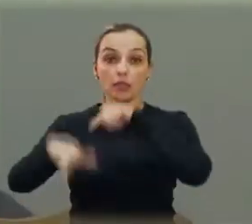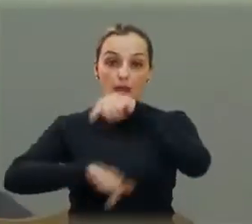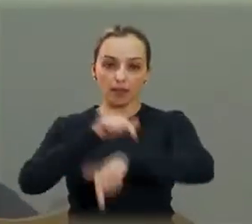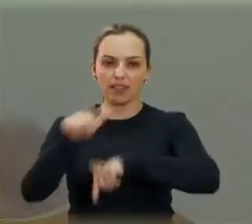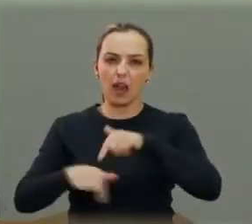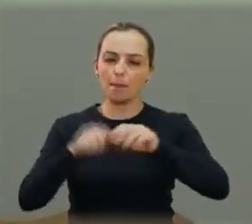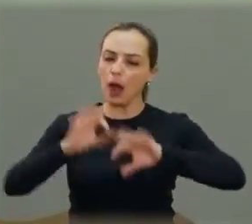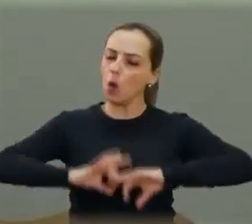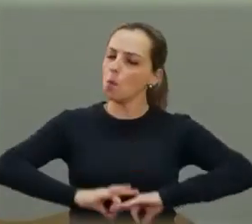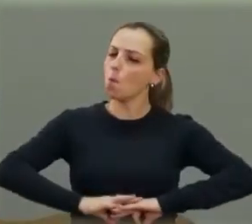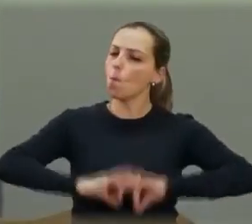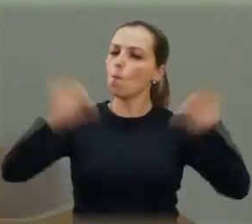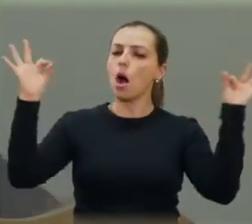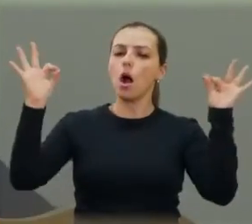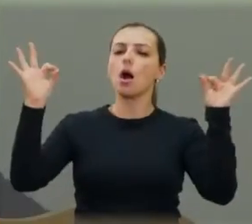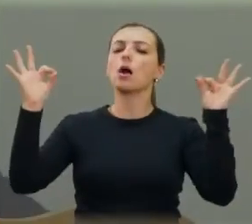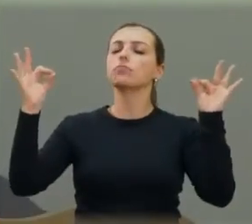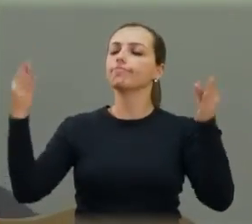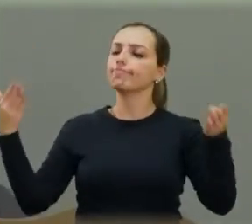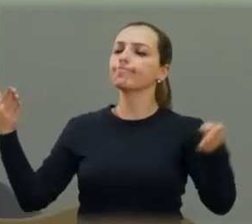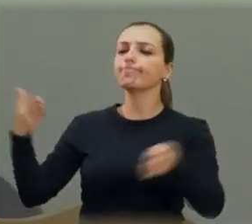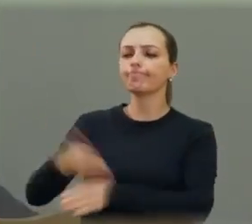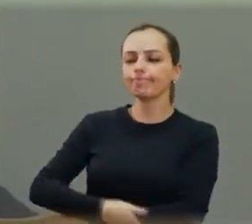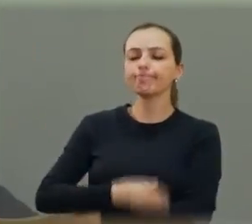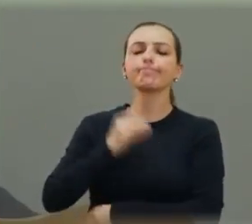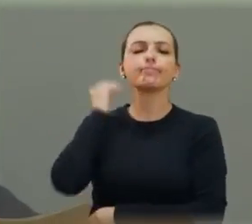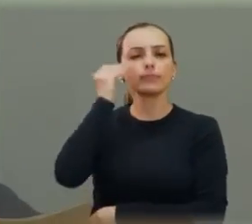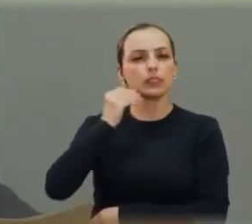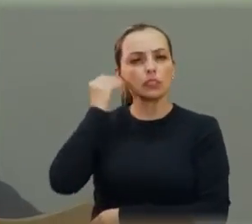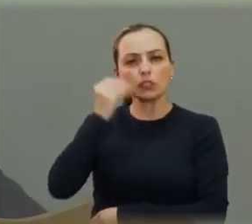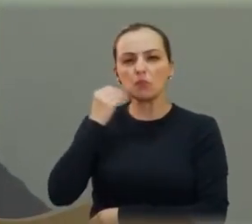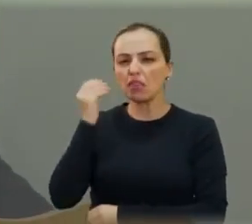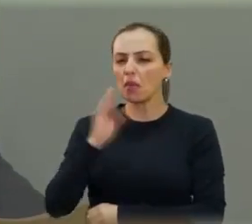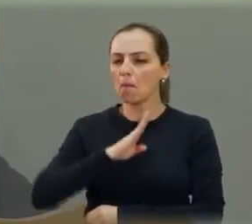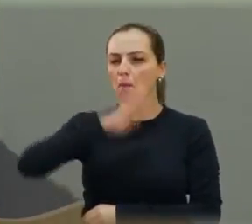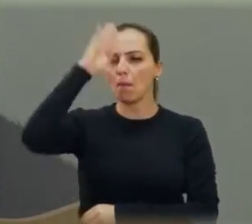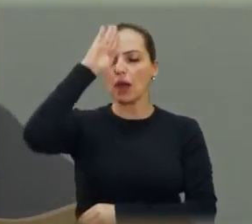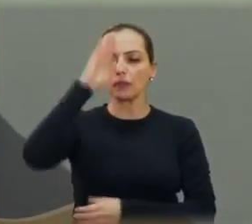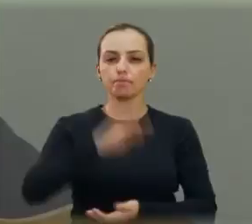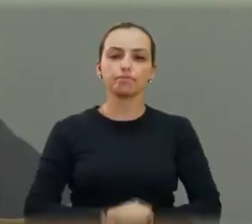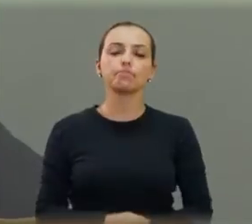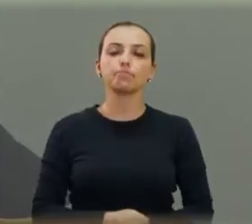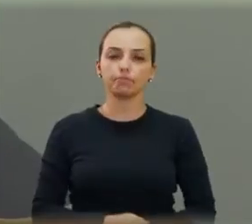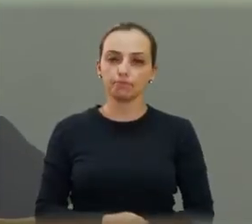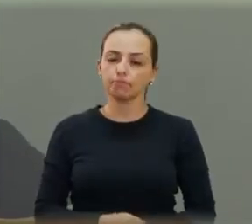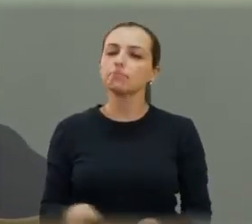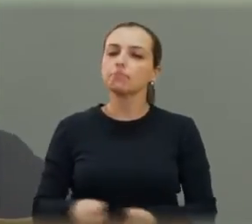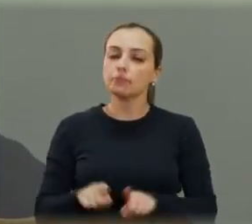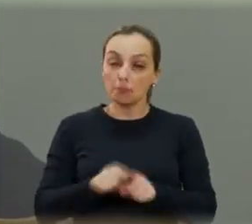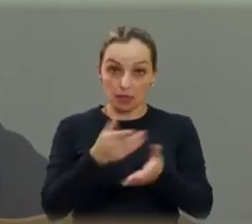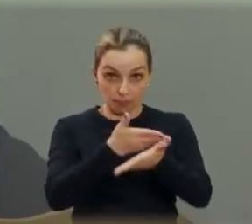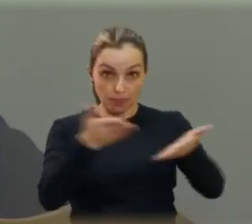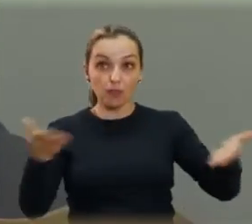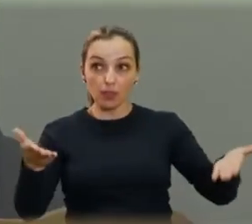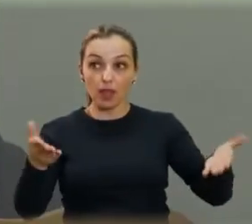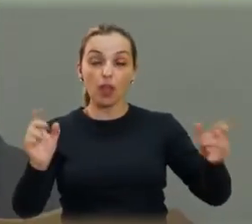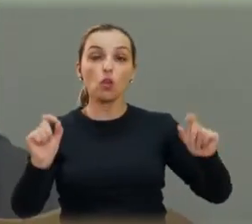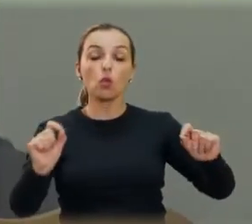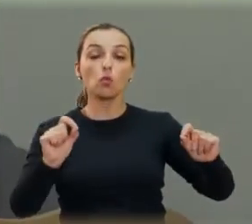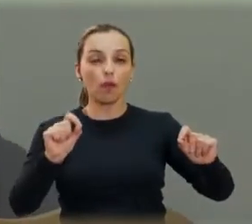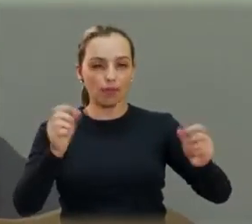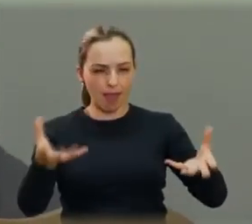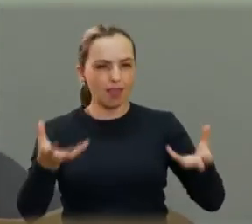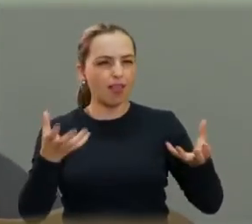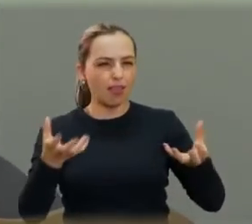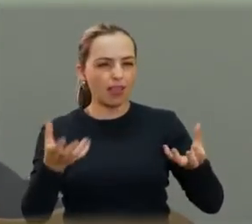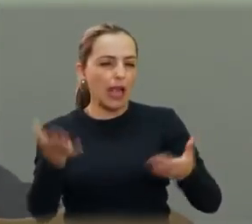excelente a nossa visita. Para mim foi uma experiência única. Bom, eu quero deixar para todos os meus amigos também, se você quiser nos